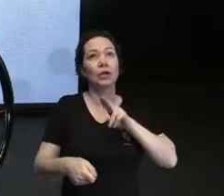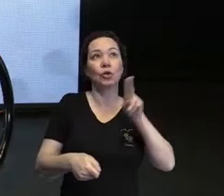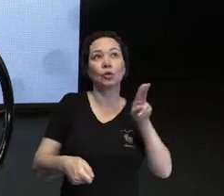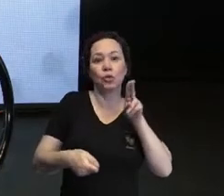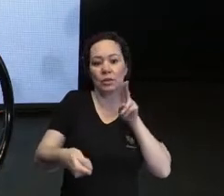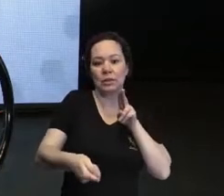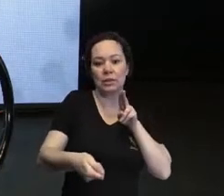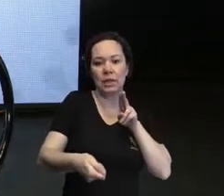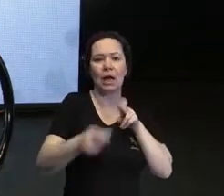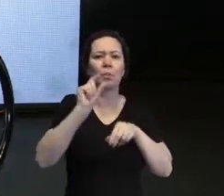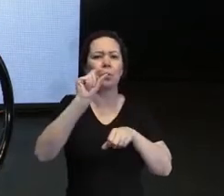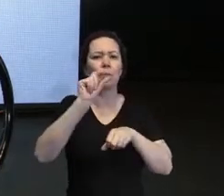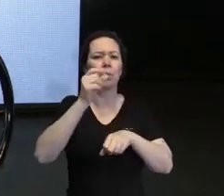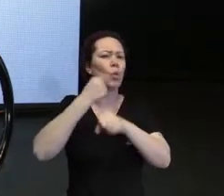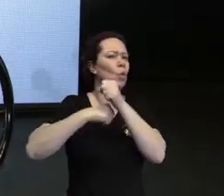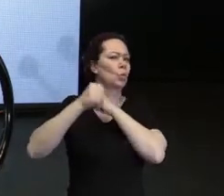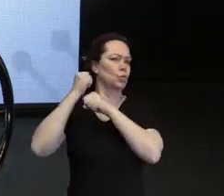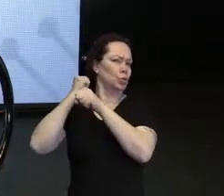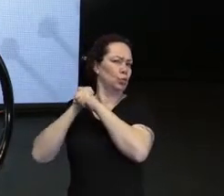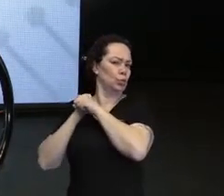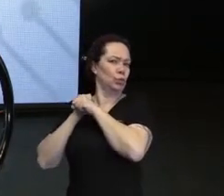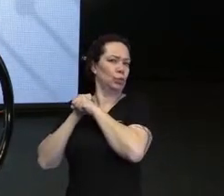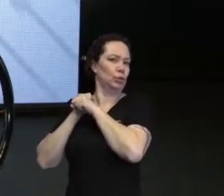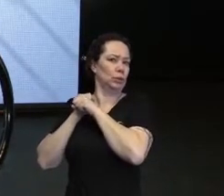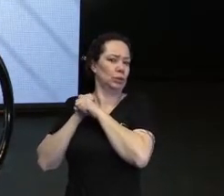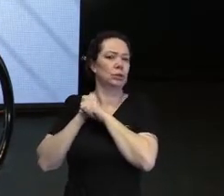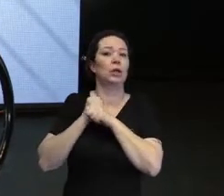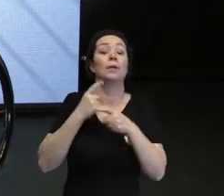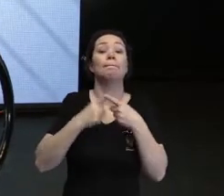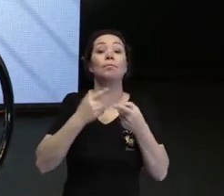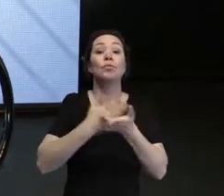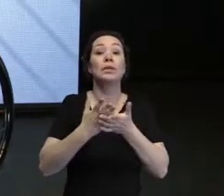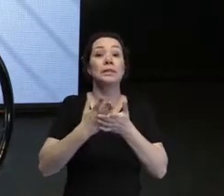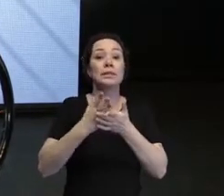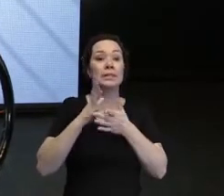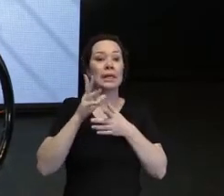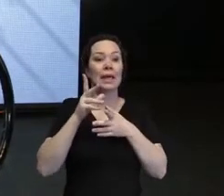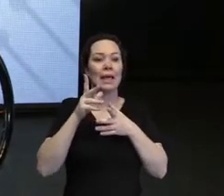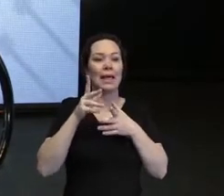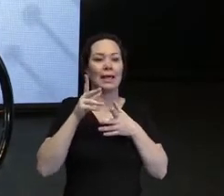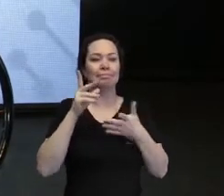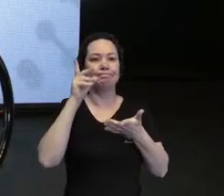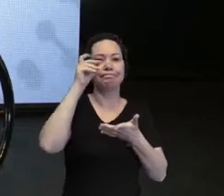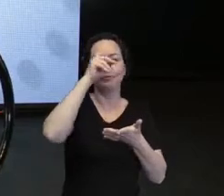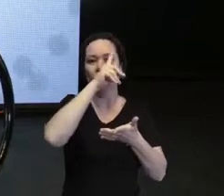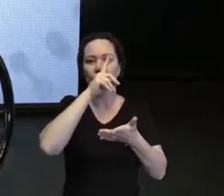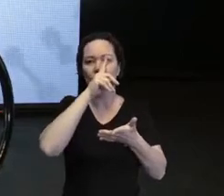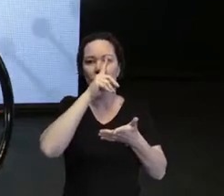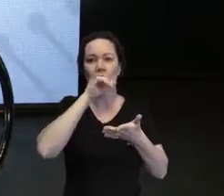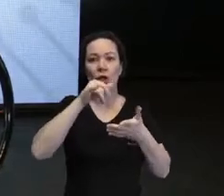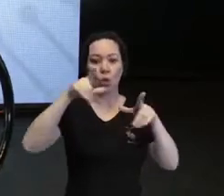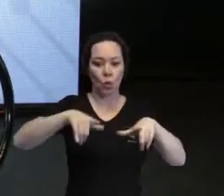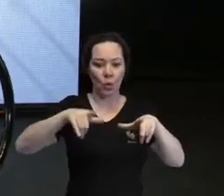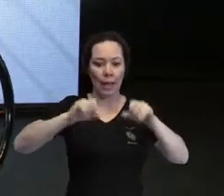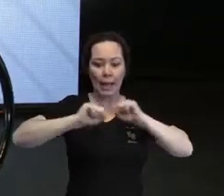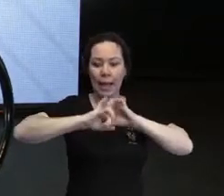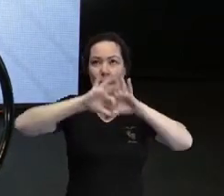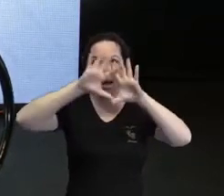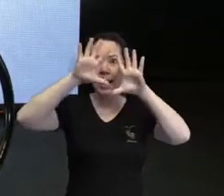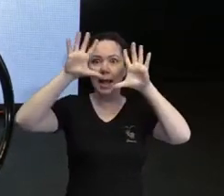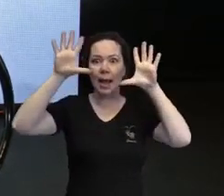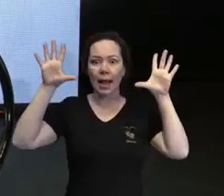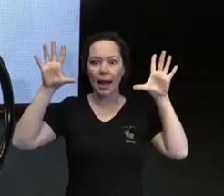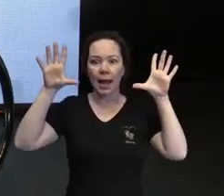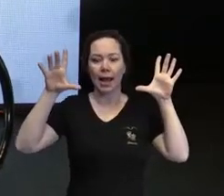a partir de alguns anos atrás. Muito por conta da minha dificuldade em me locomover em ambientes muito claros. No meu